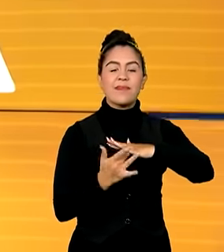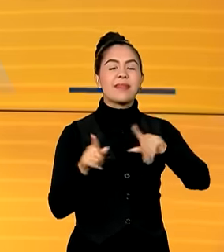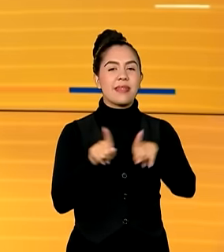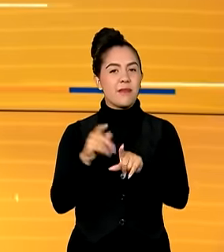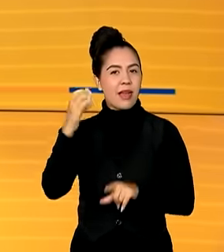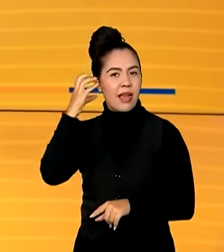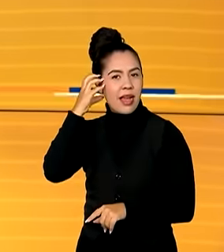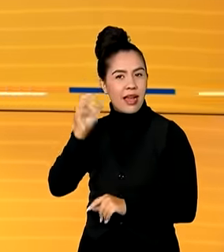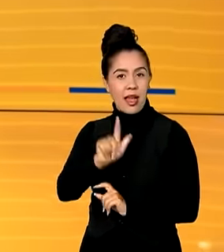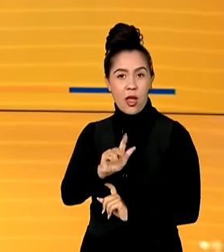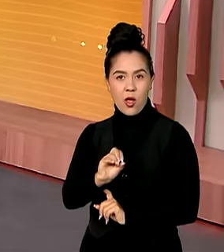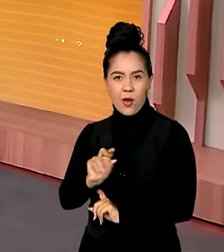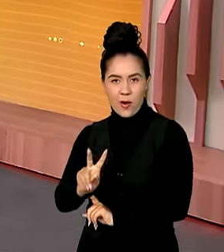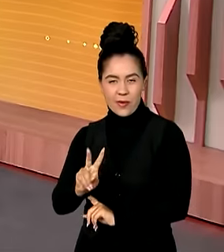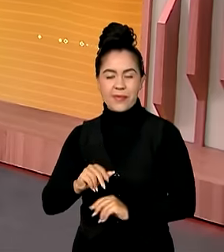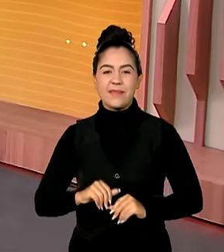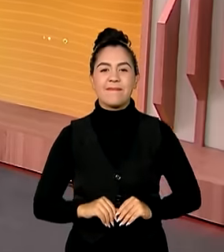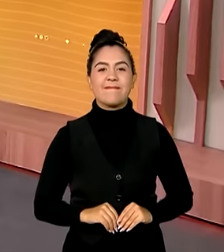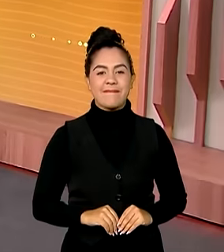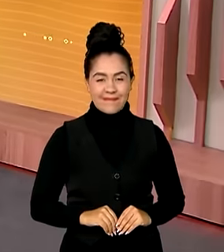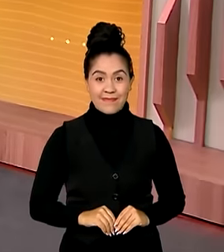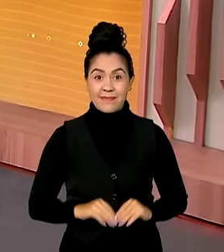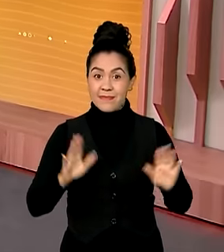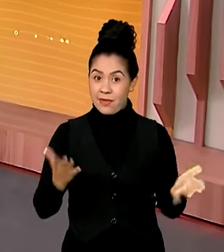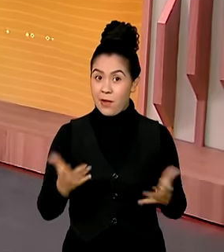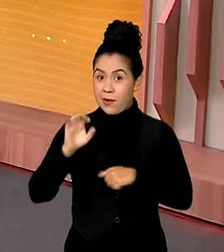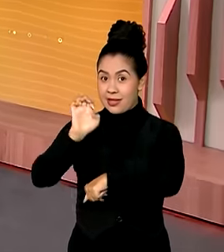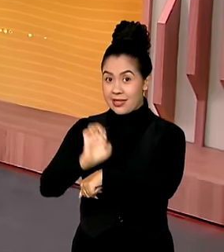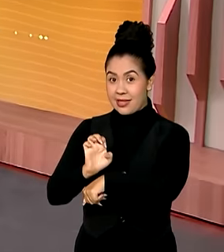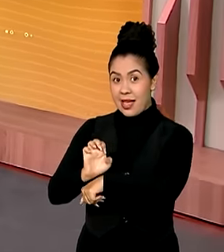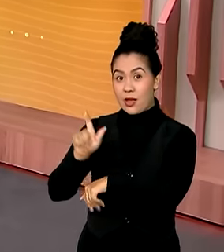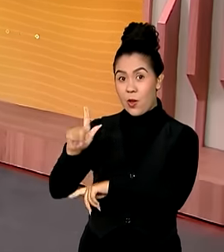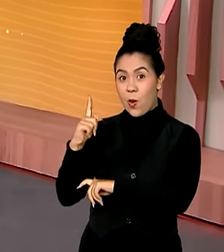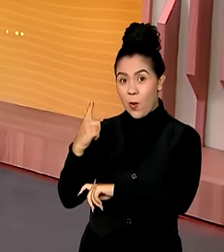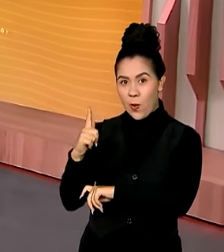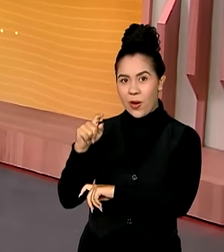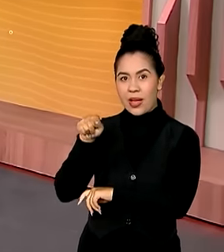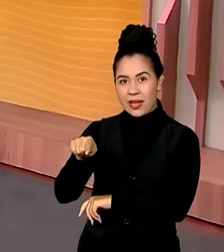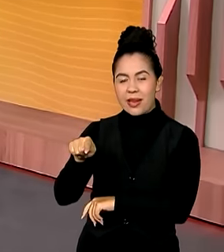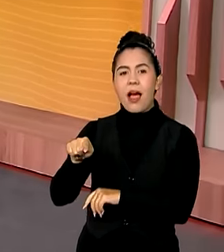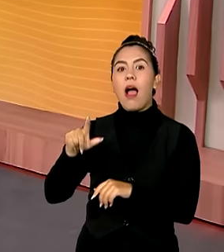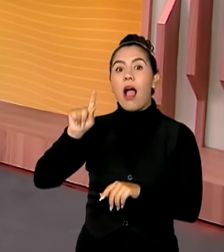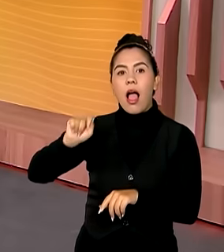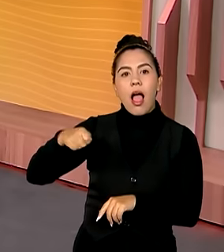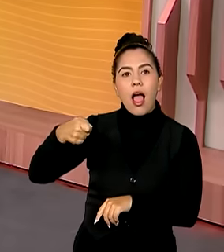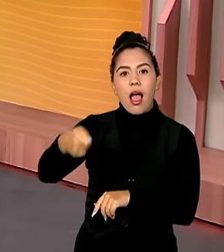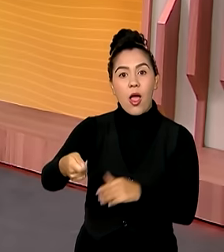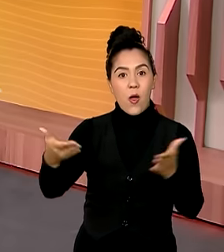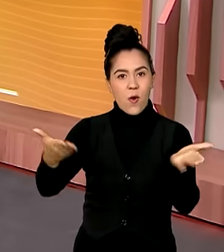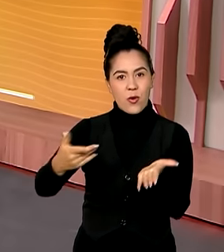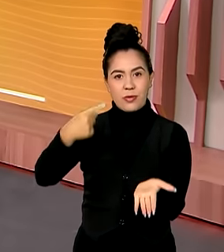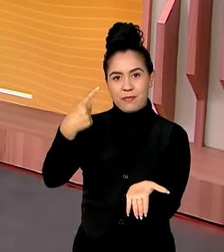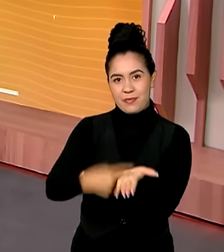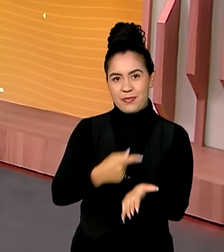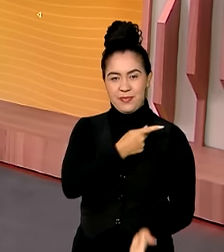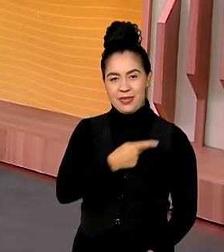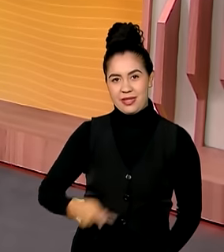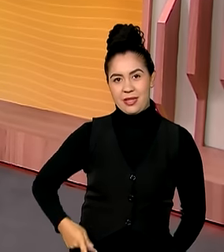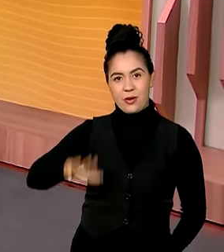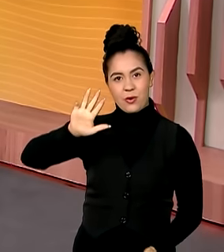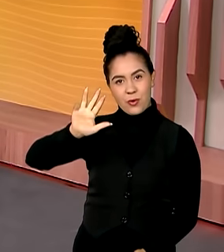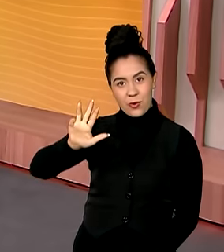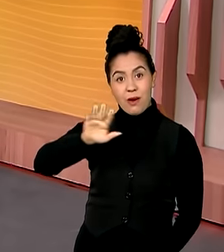e pela rádio GOV. Goiânia em Goiás é o destino dos compromissos de hoje do presidente Lula.